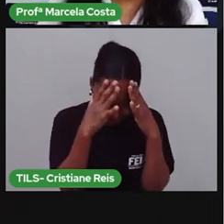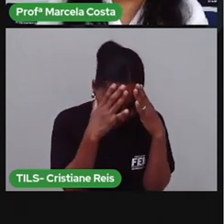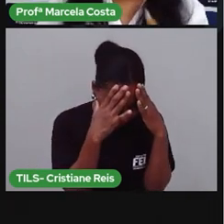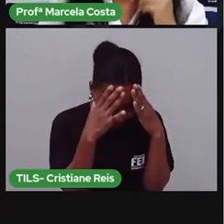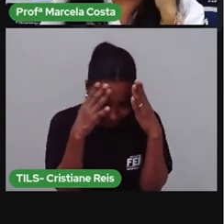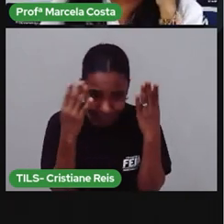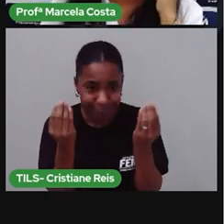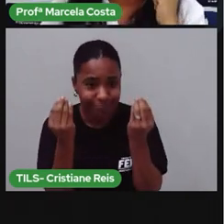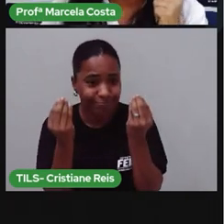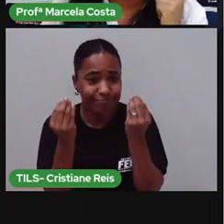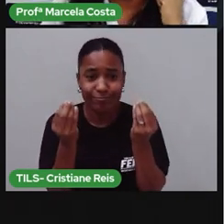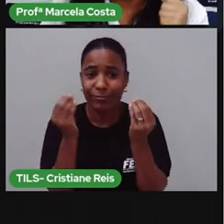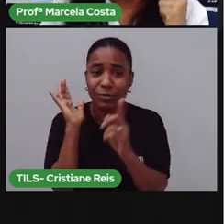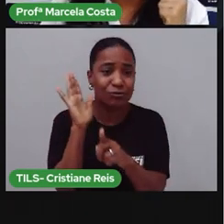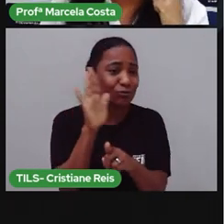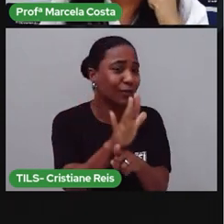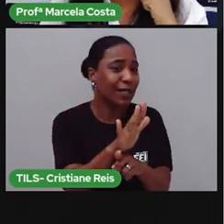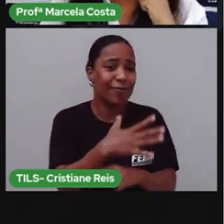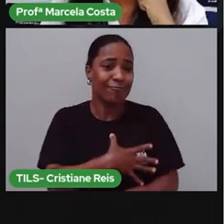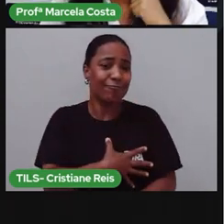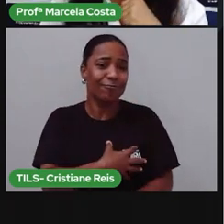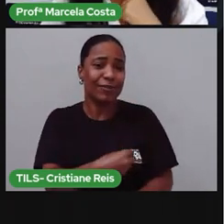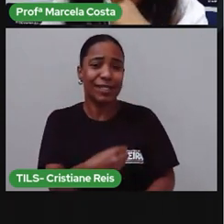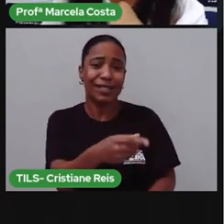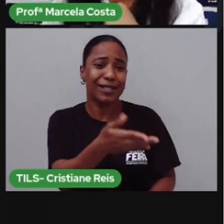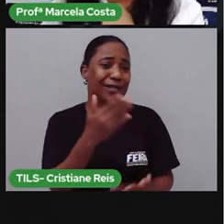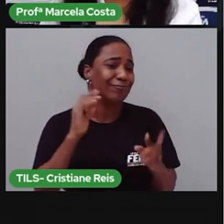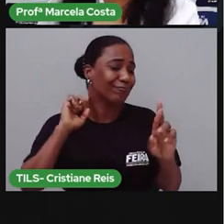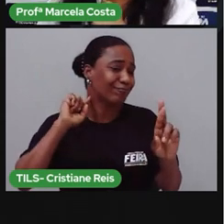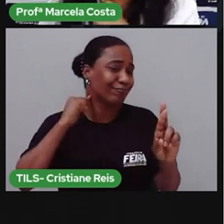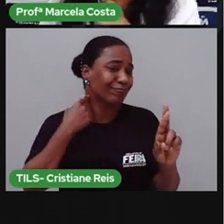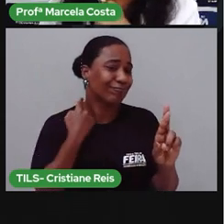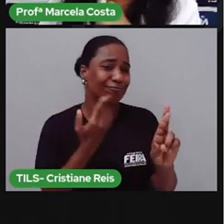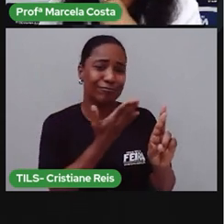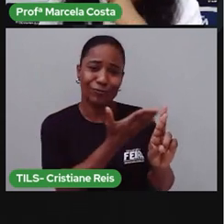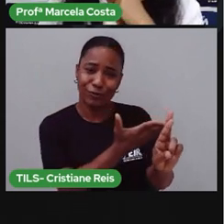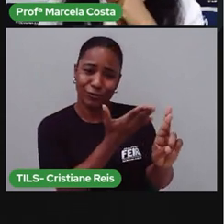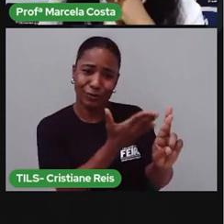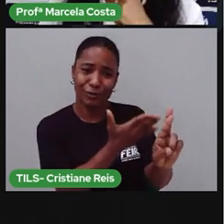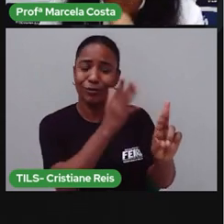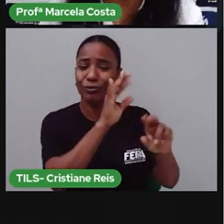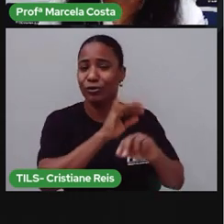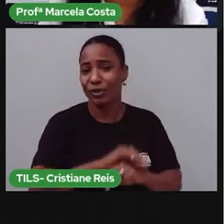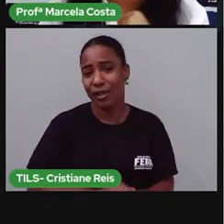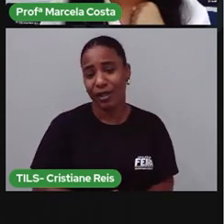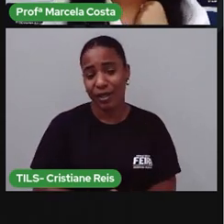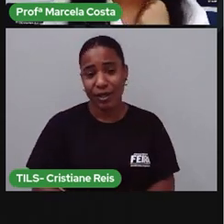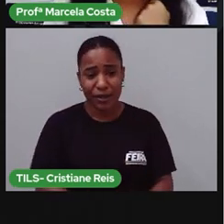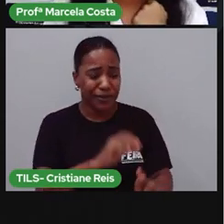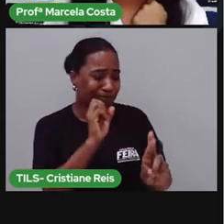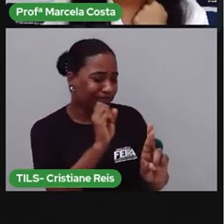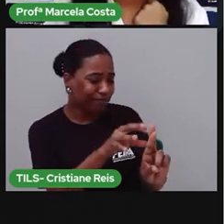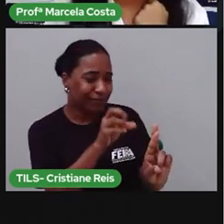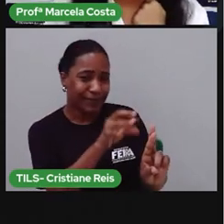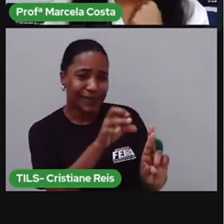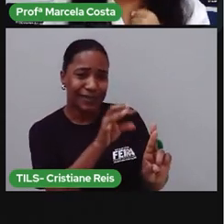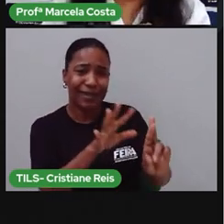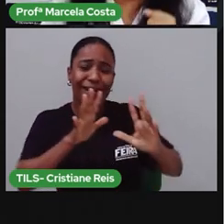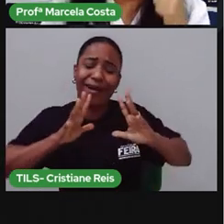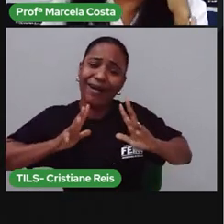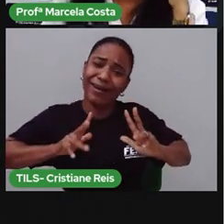pensando, o que é eu posso fazer para ensinar essa criança que ela precisa fazer seu higiene.